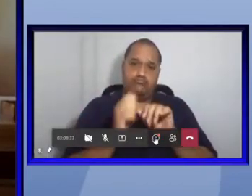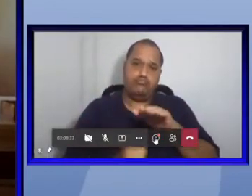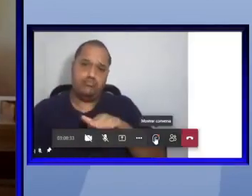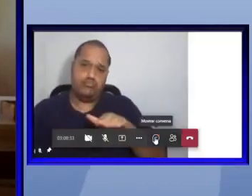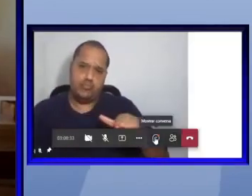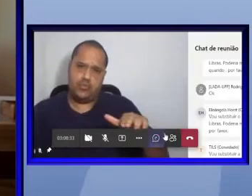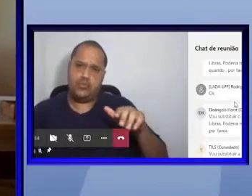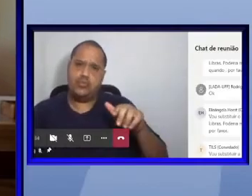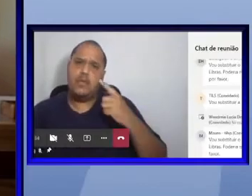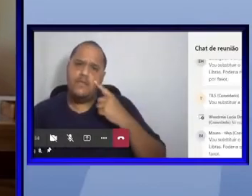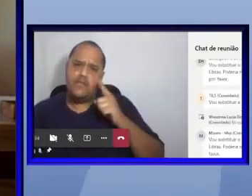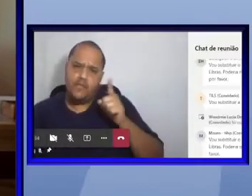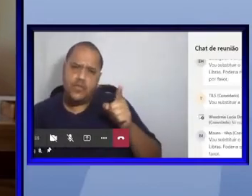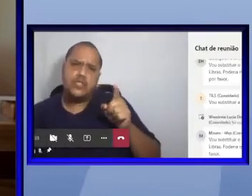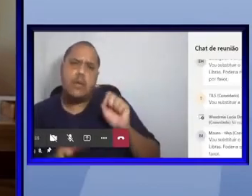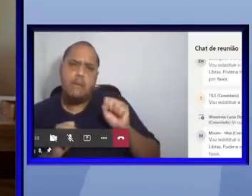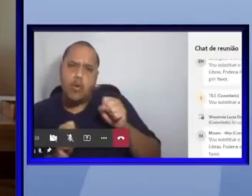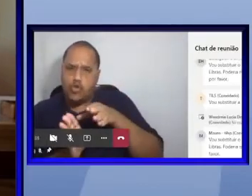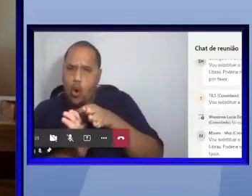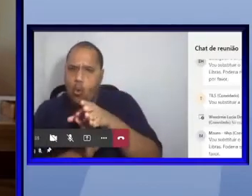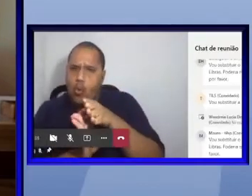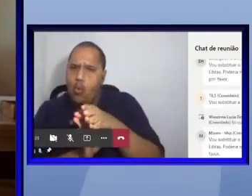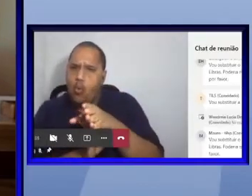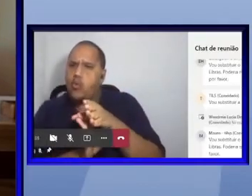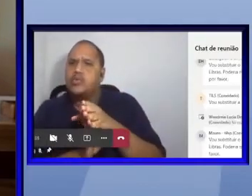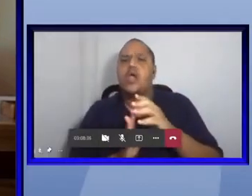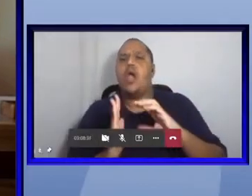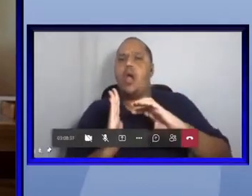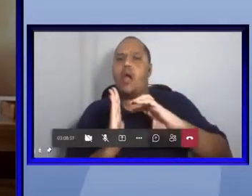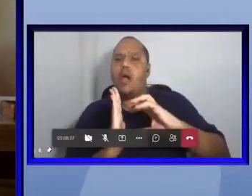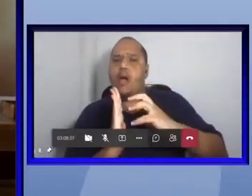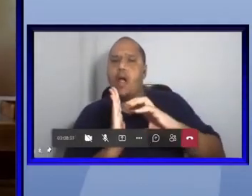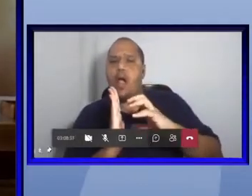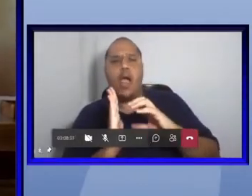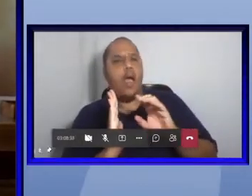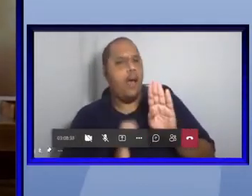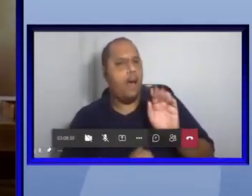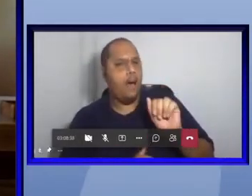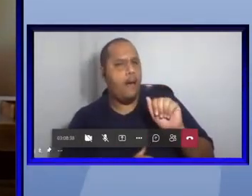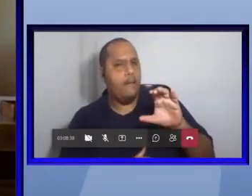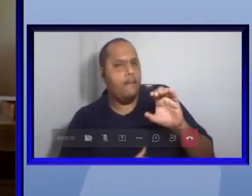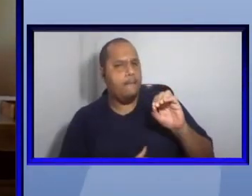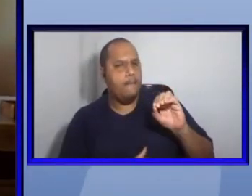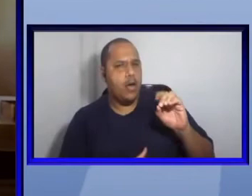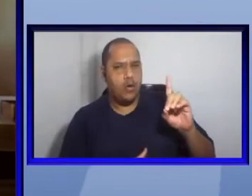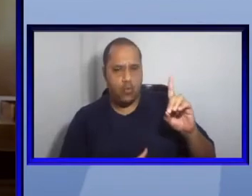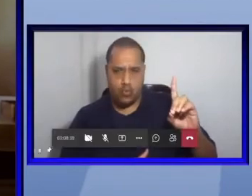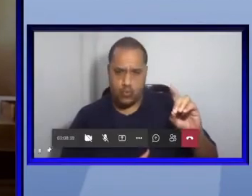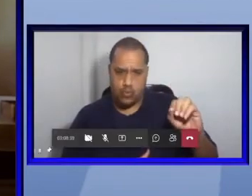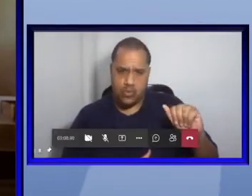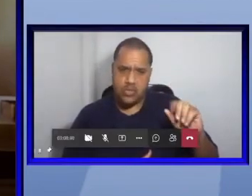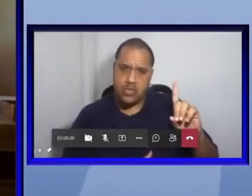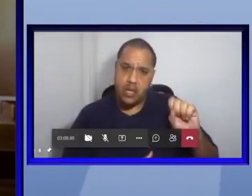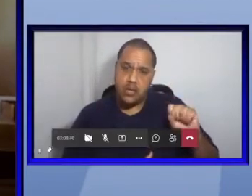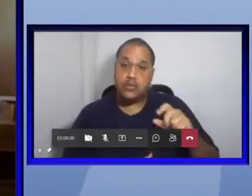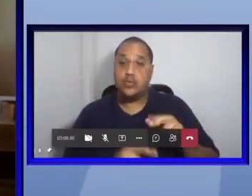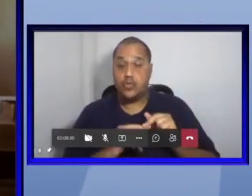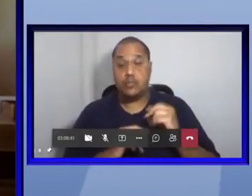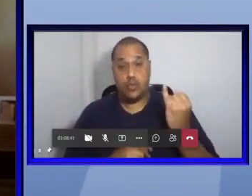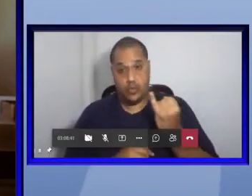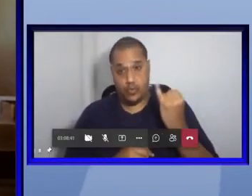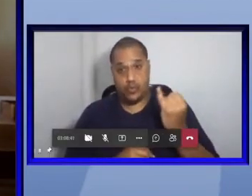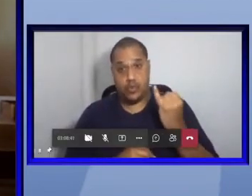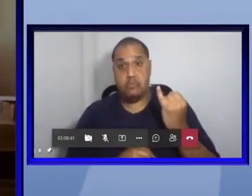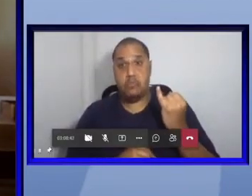a busca desses dados a bases confiáveis de dados de ocorrência de dípteros de importância forense que